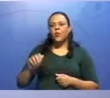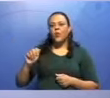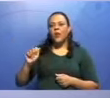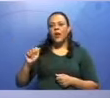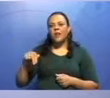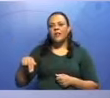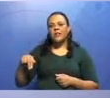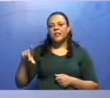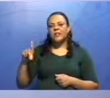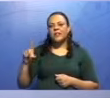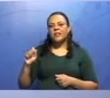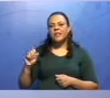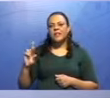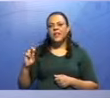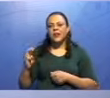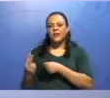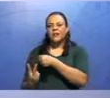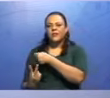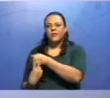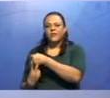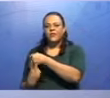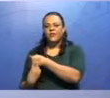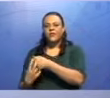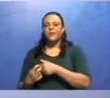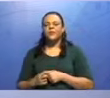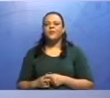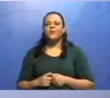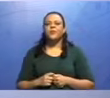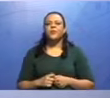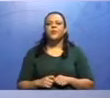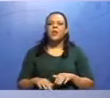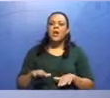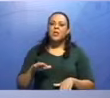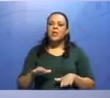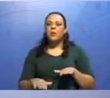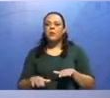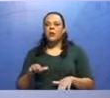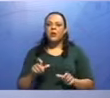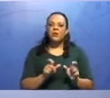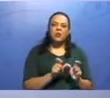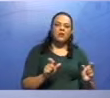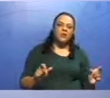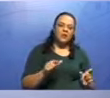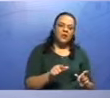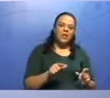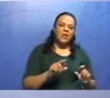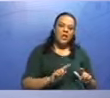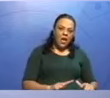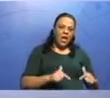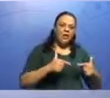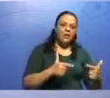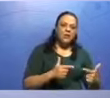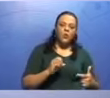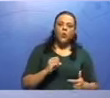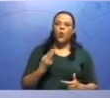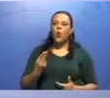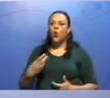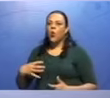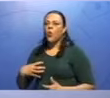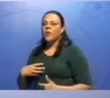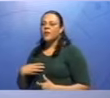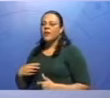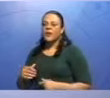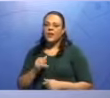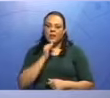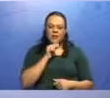tá? Só que eu disse pra vocês que, às vezes, o mesmo verbo, dependendo da frase, de ação ou de estado. Vamos observar, ó. Ele